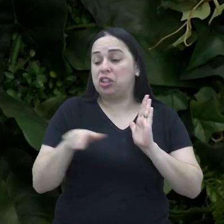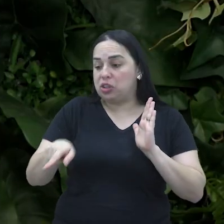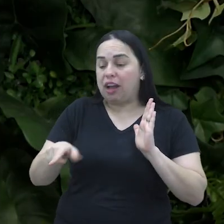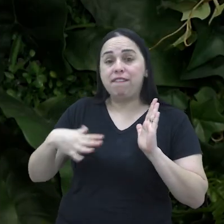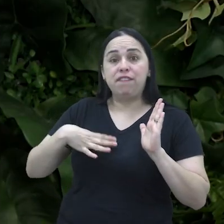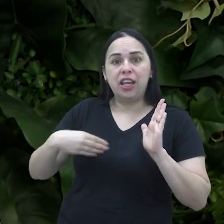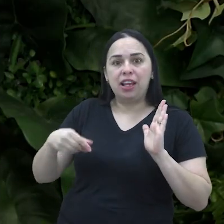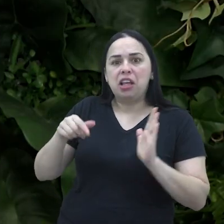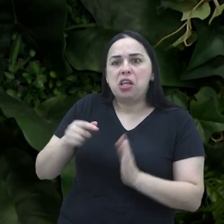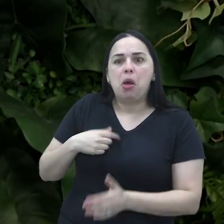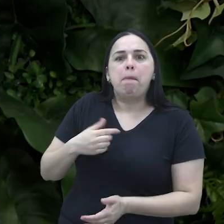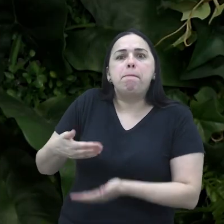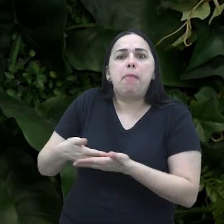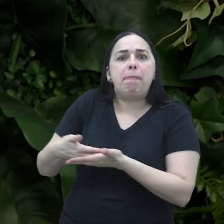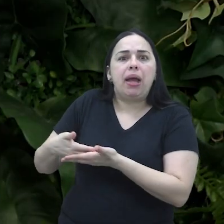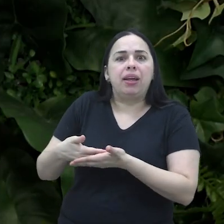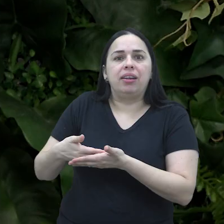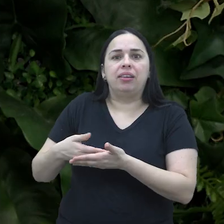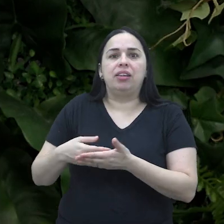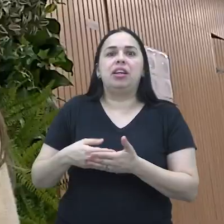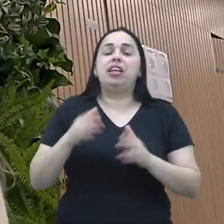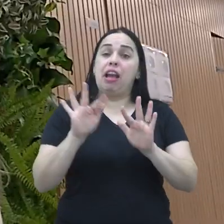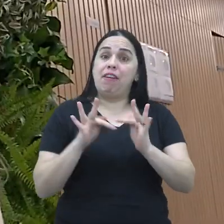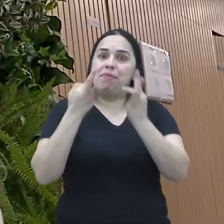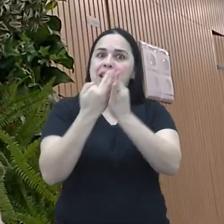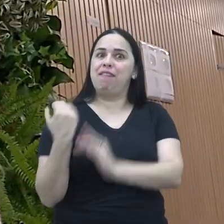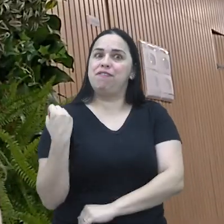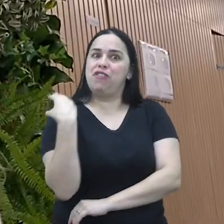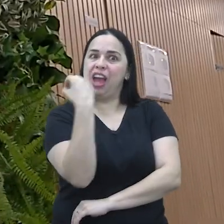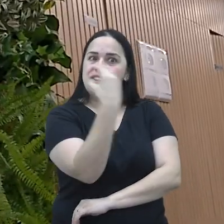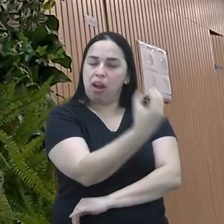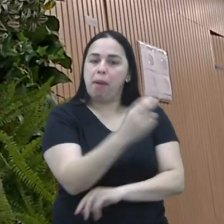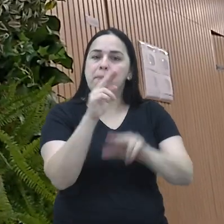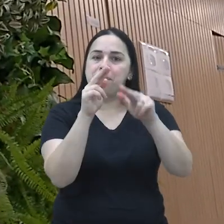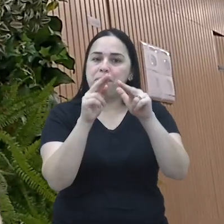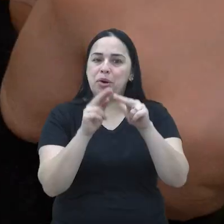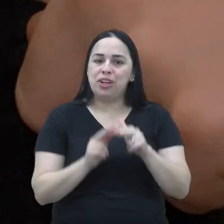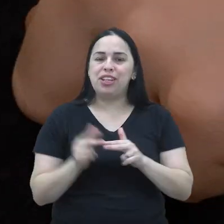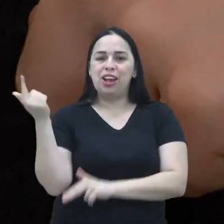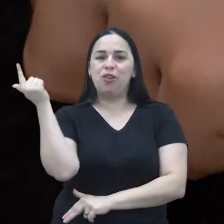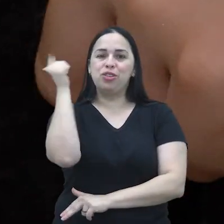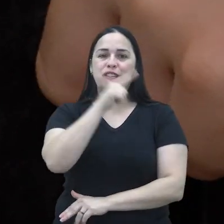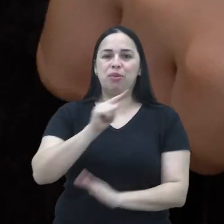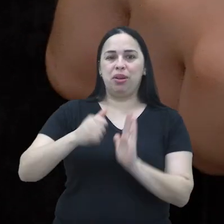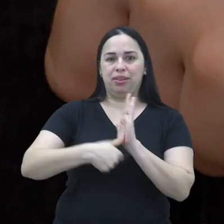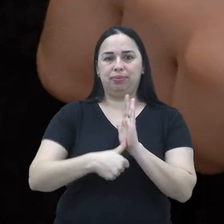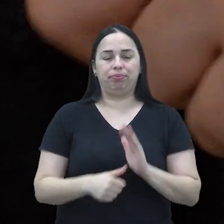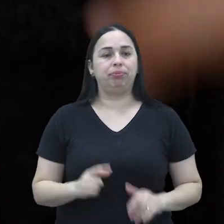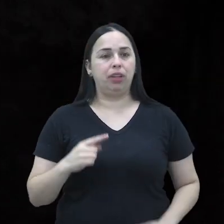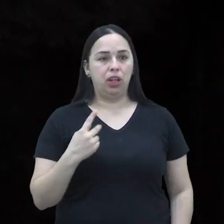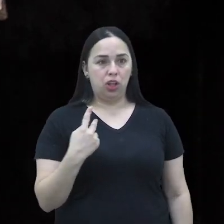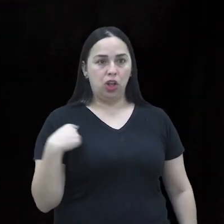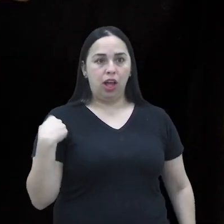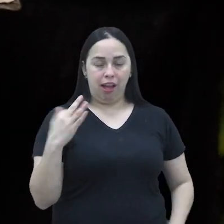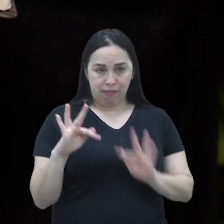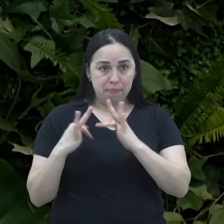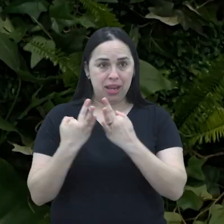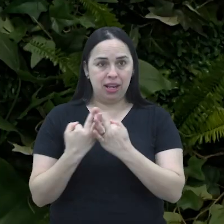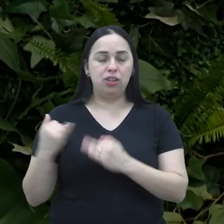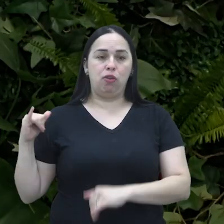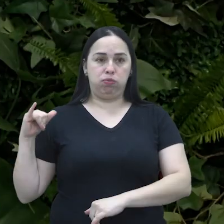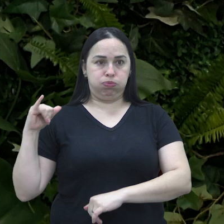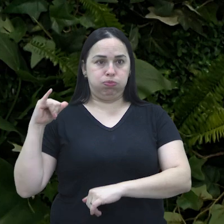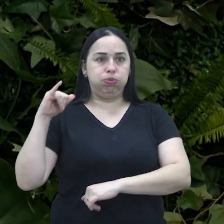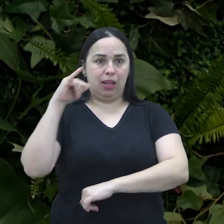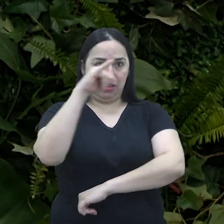queria tirar a carteira de identidade da filha ainda bebê. E uma viagem que iam fazer também foi motivo para emitir o documento.